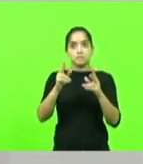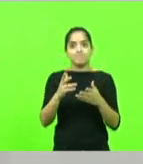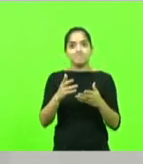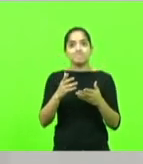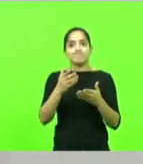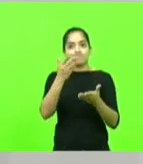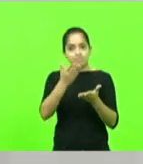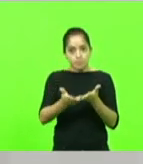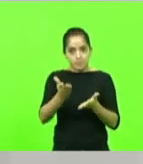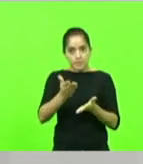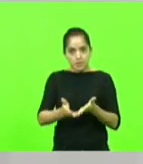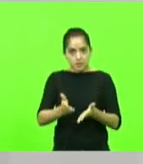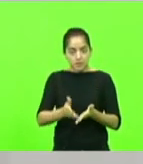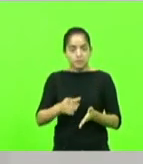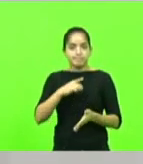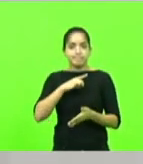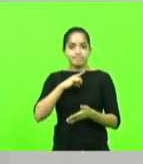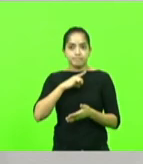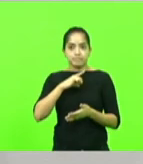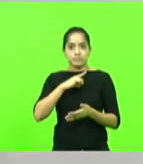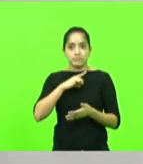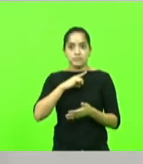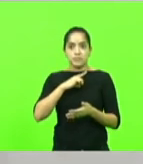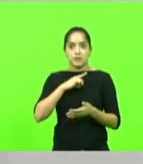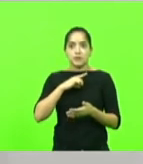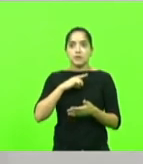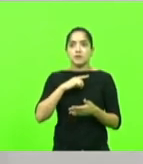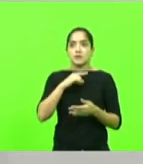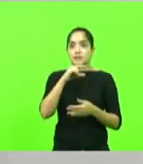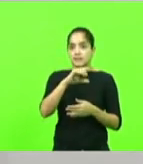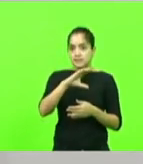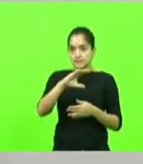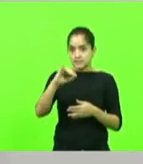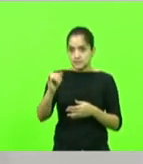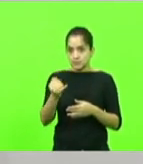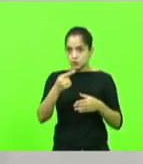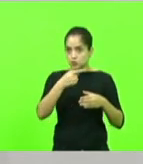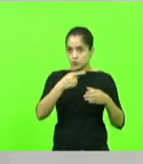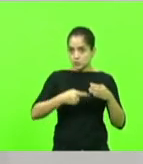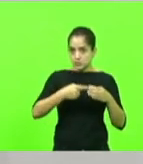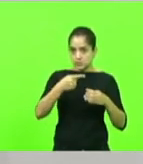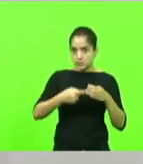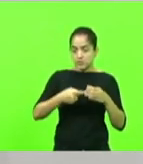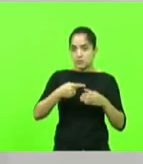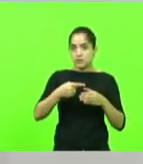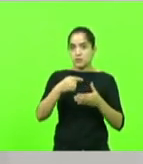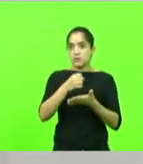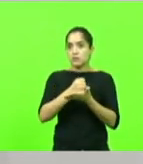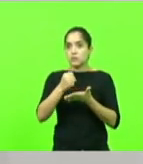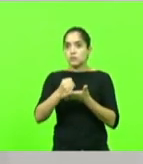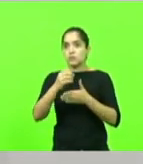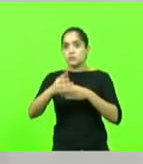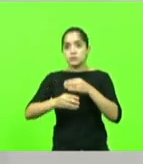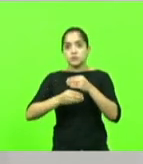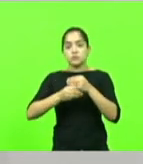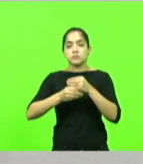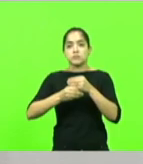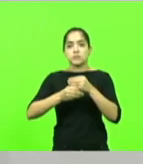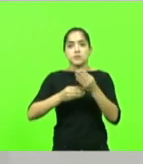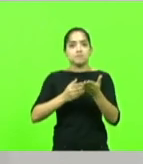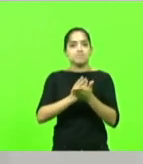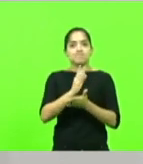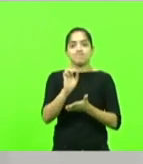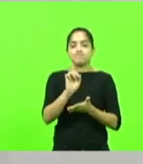perda inflacionária. Na CCJ, fizemos um protocolo de uma emenda que não foi aprovada.